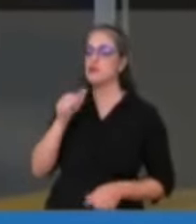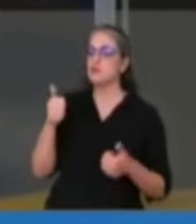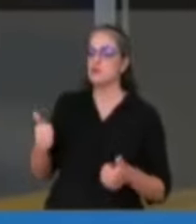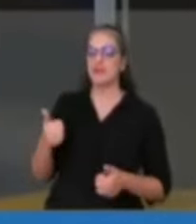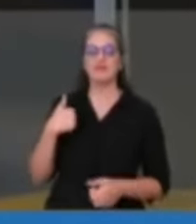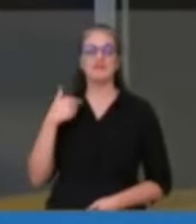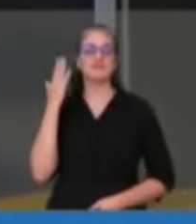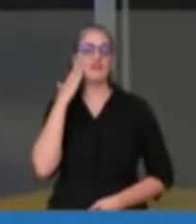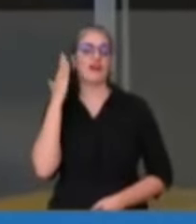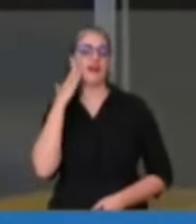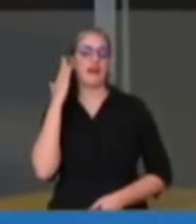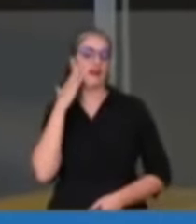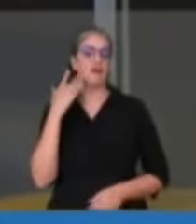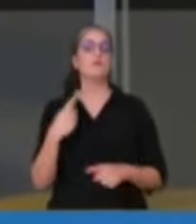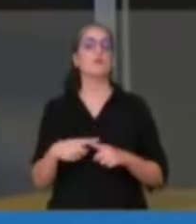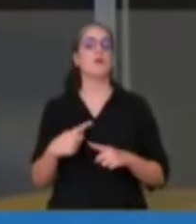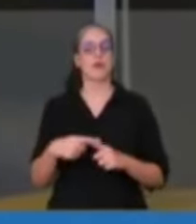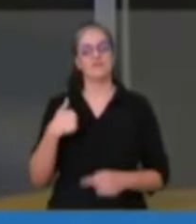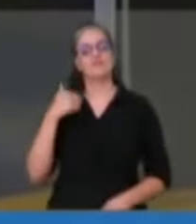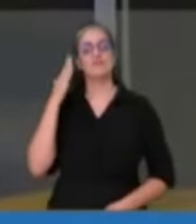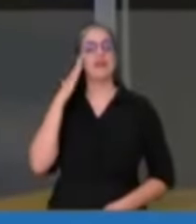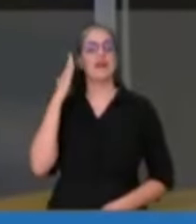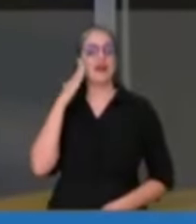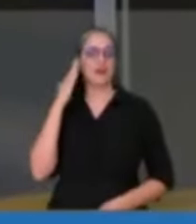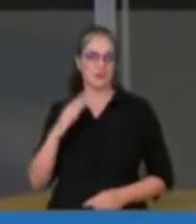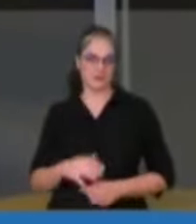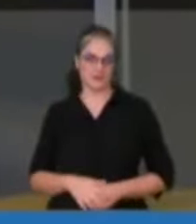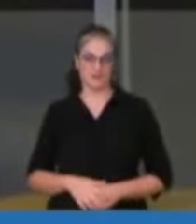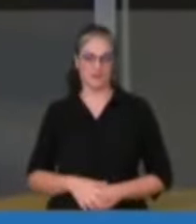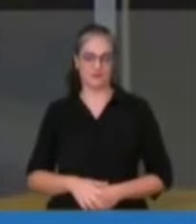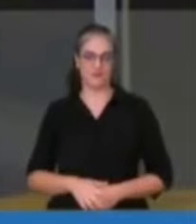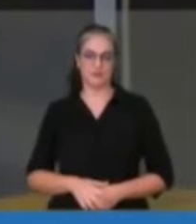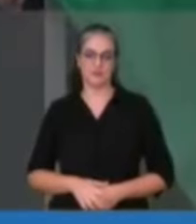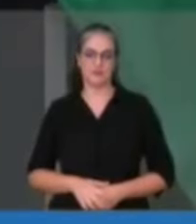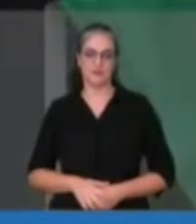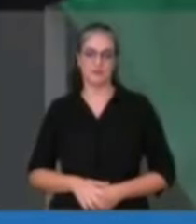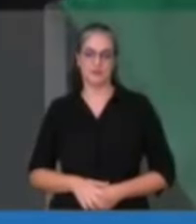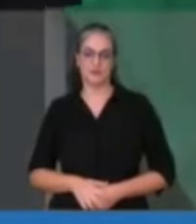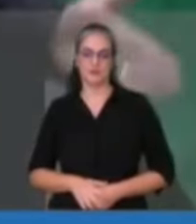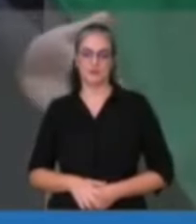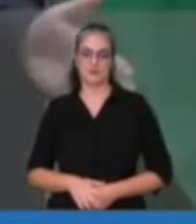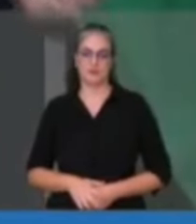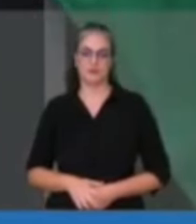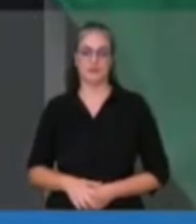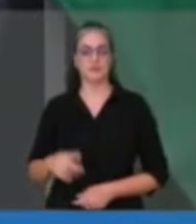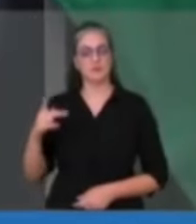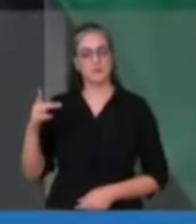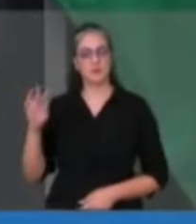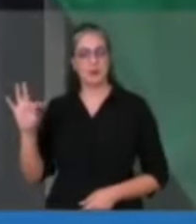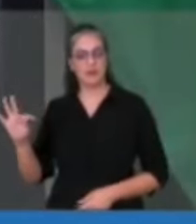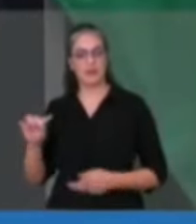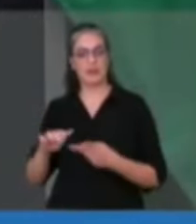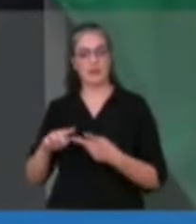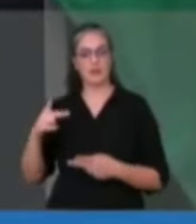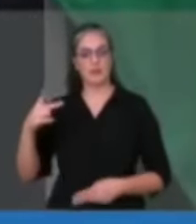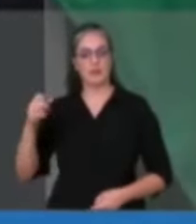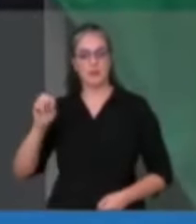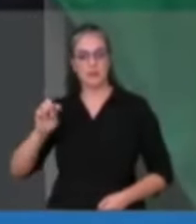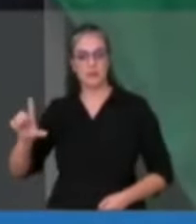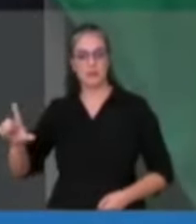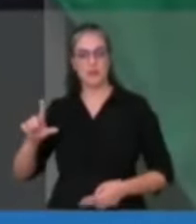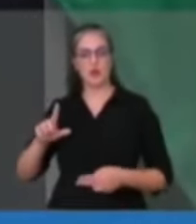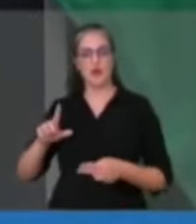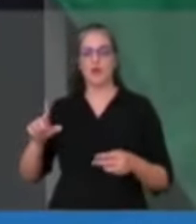Eles sabem a relação absoluta que existe entre o PT, o PSOL e o